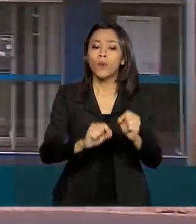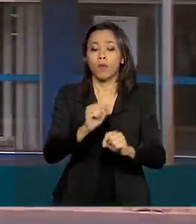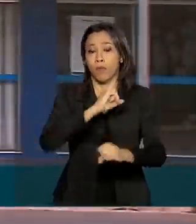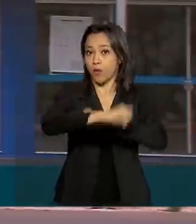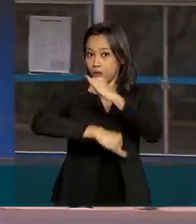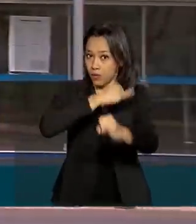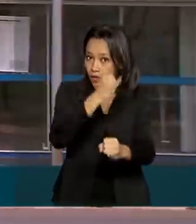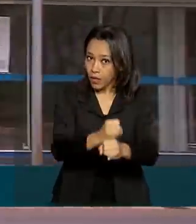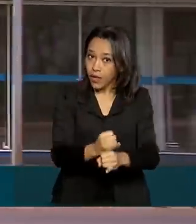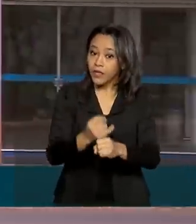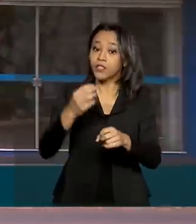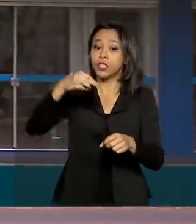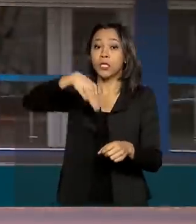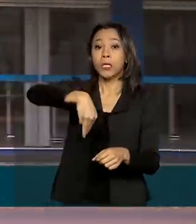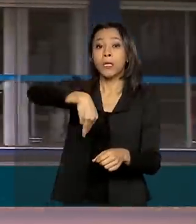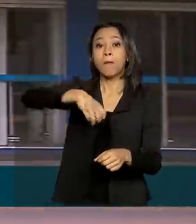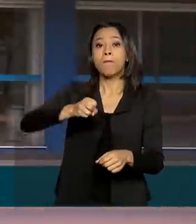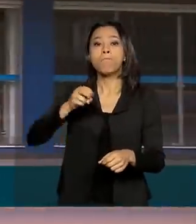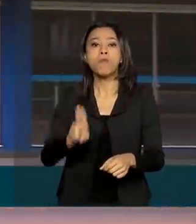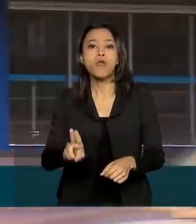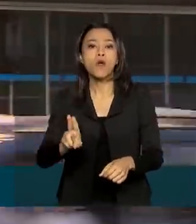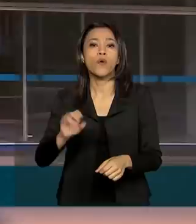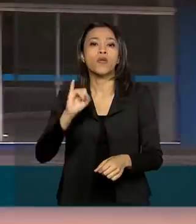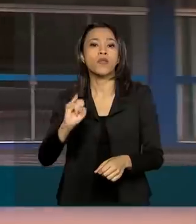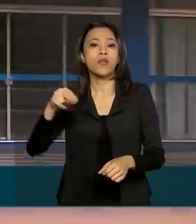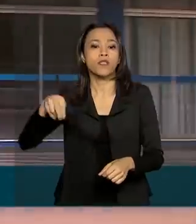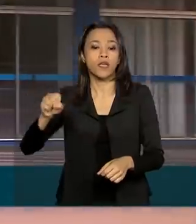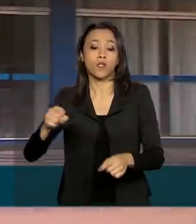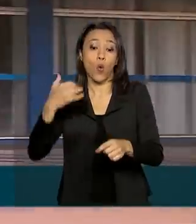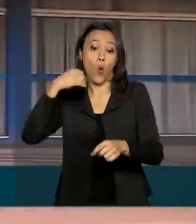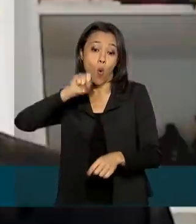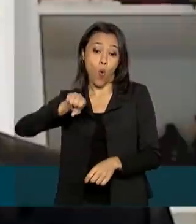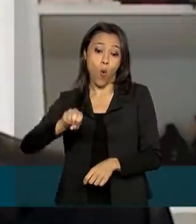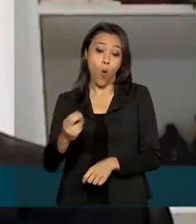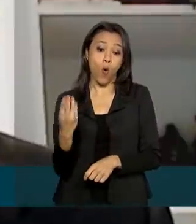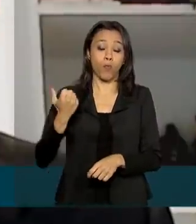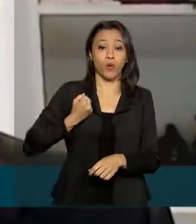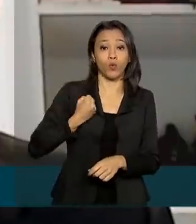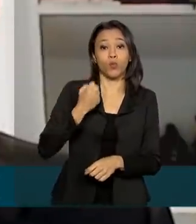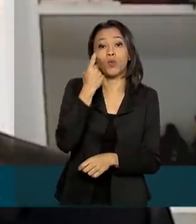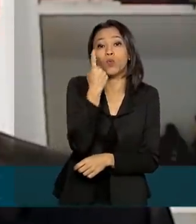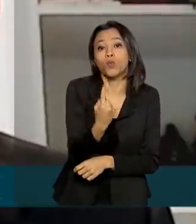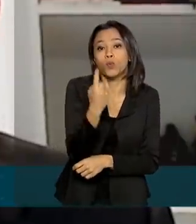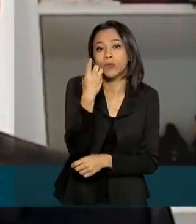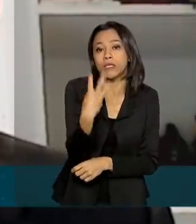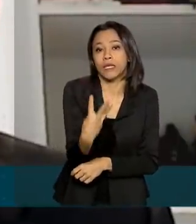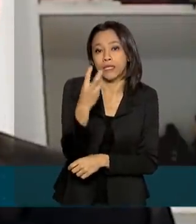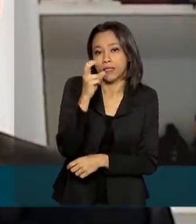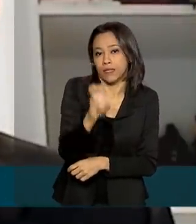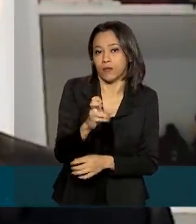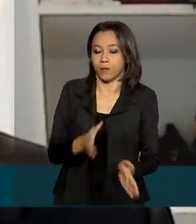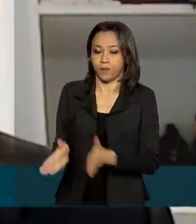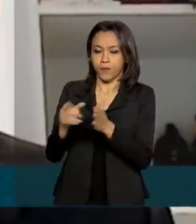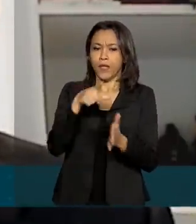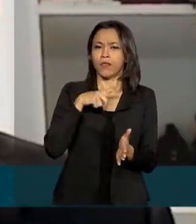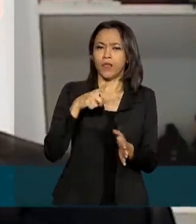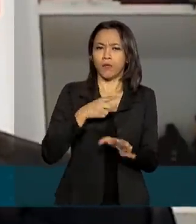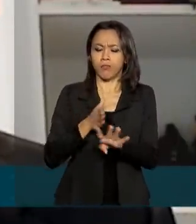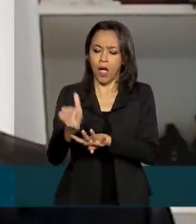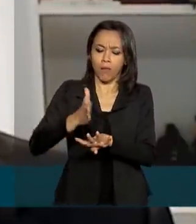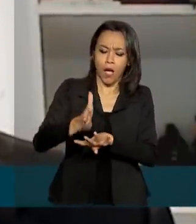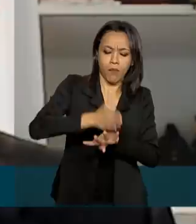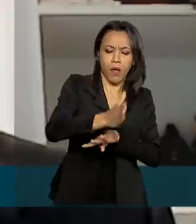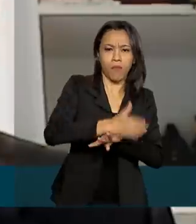INSS ou pela central telefônica 135. Nós temos quatro canais hoje onde a pessoa pode